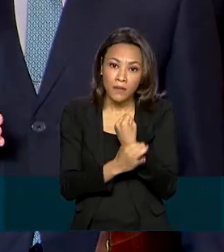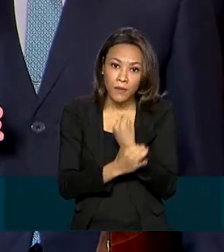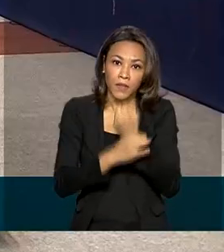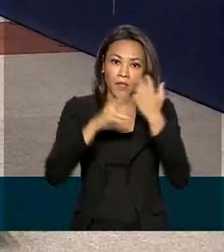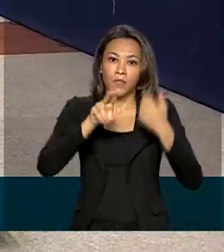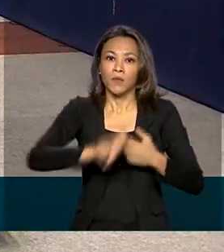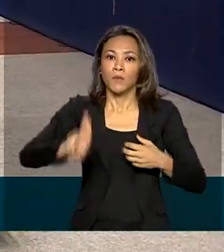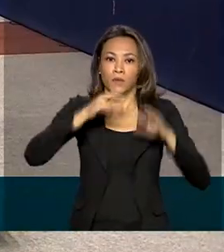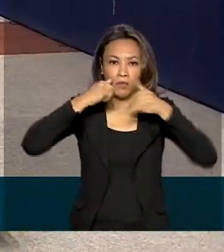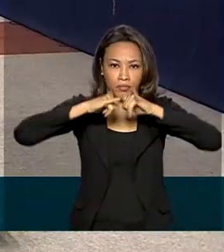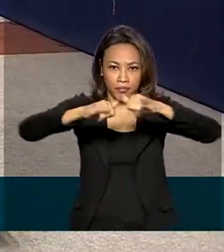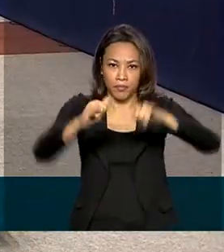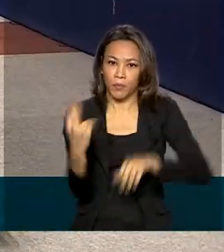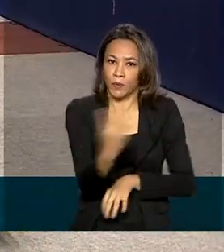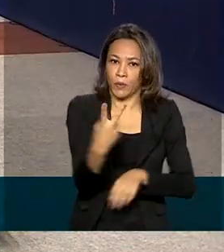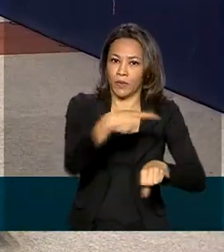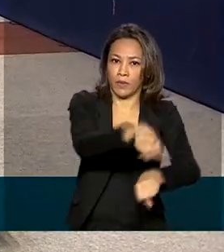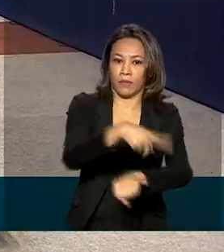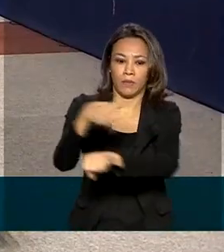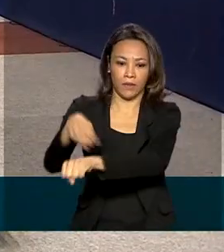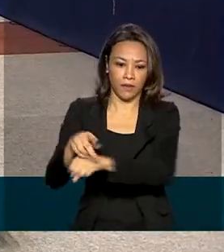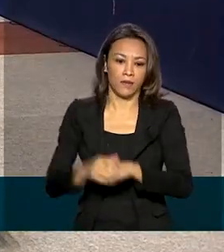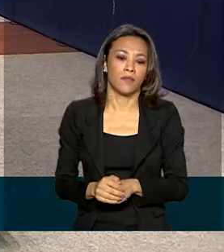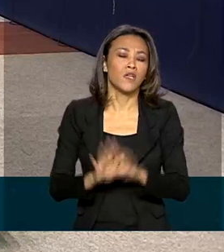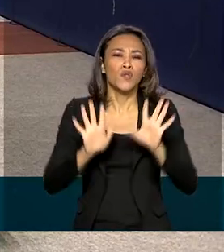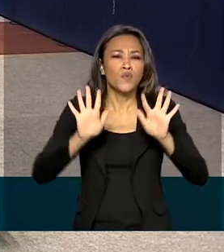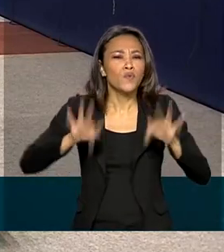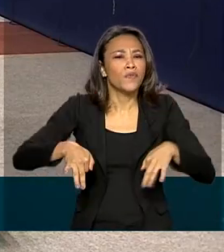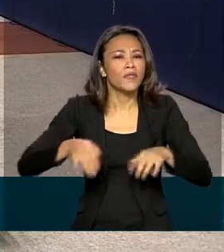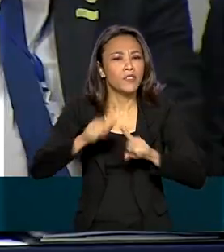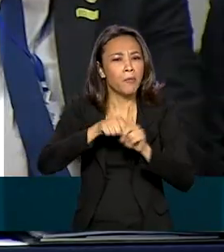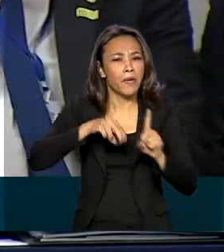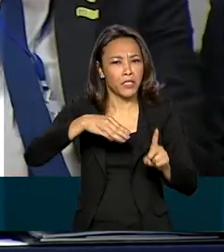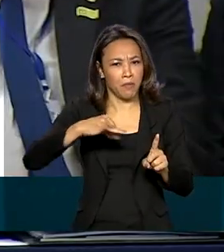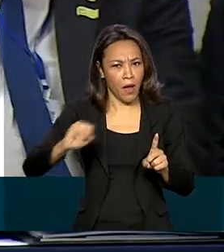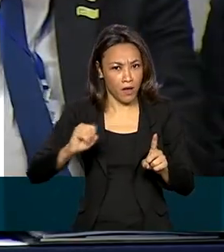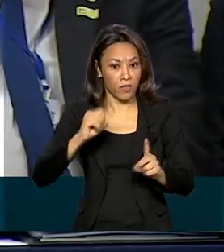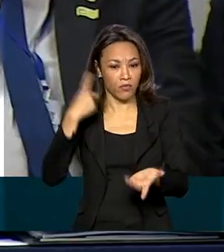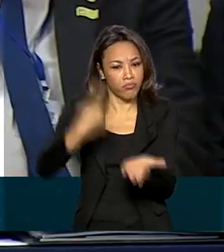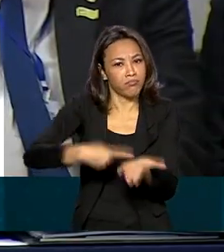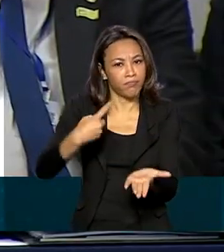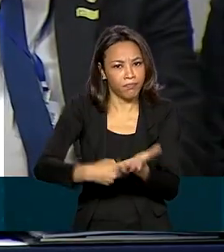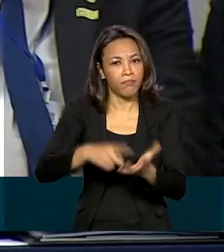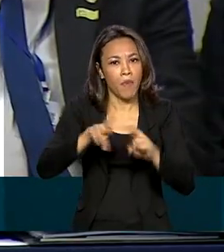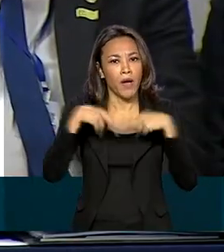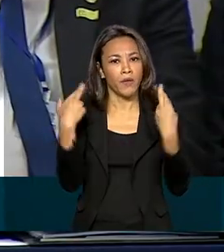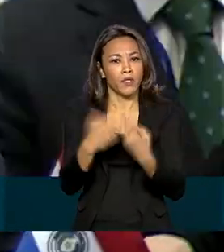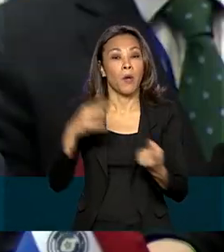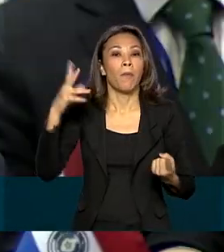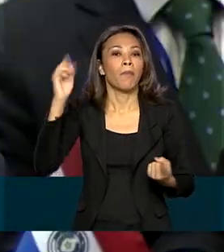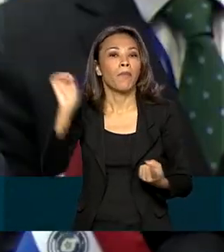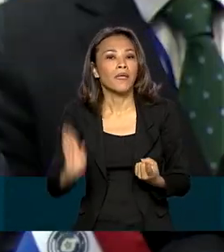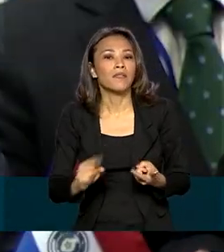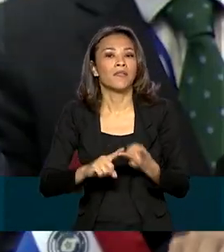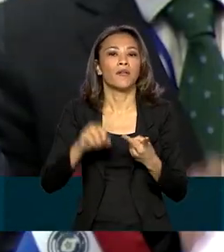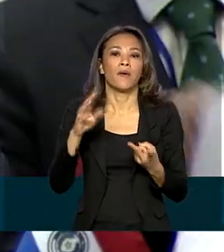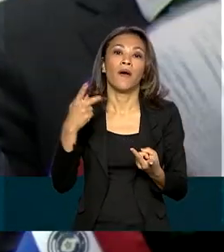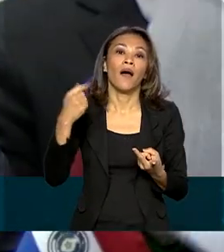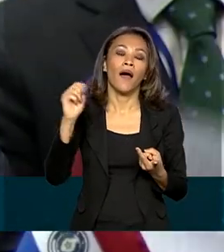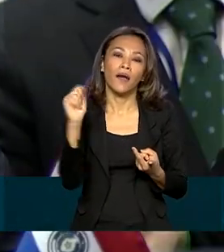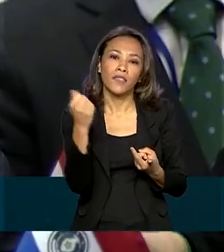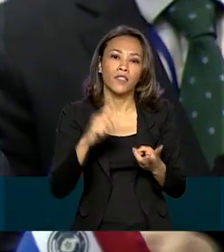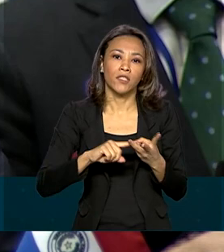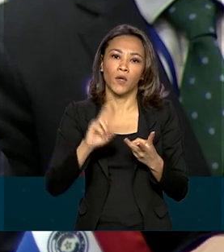dos países. No fim de março, está prevista a reunião dos presidentes de Brasil, Argentina, Uruguai e Paraguai,